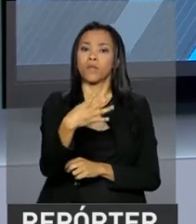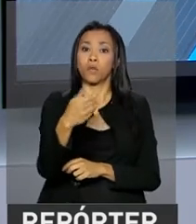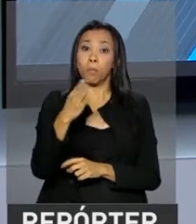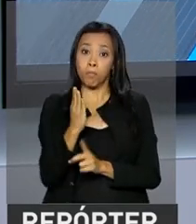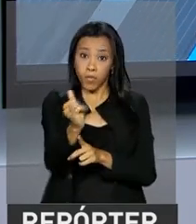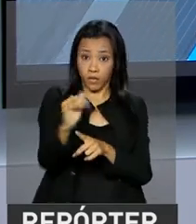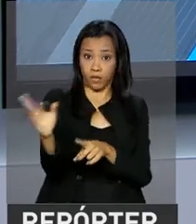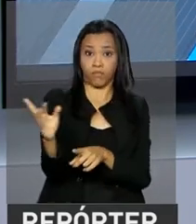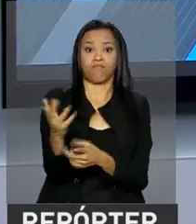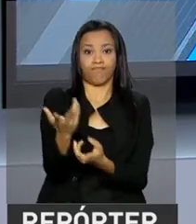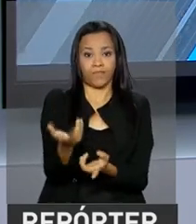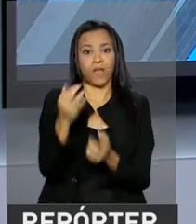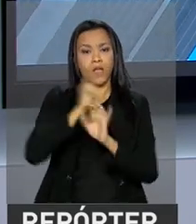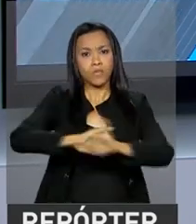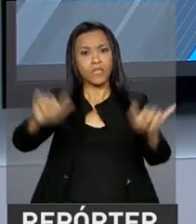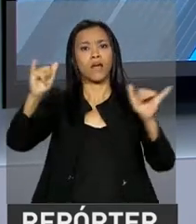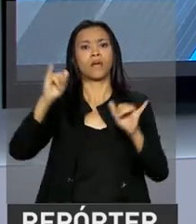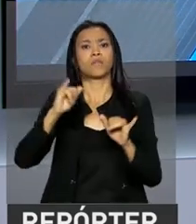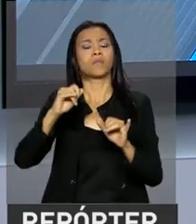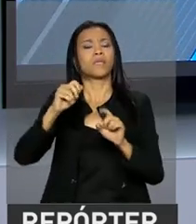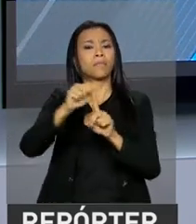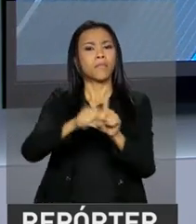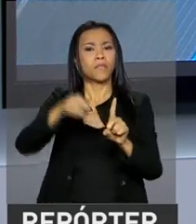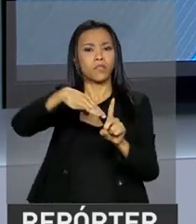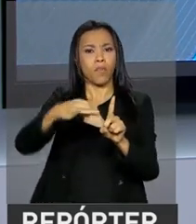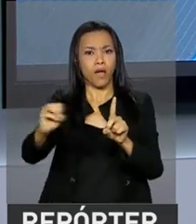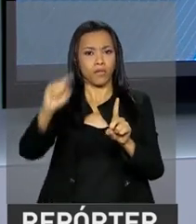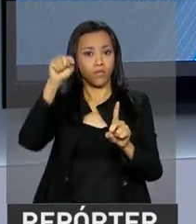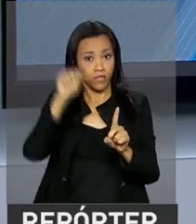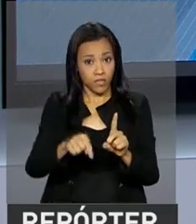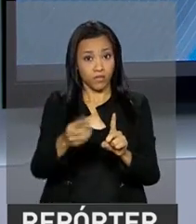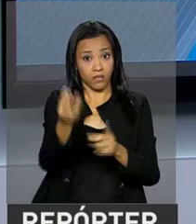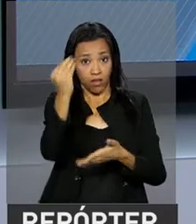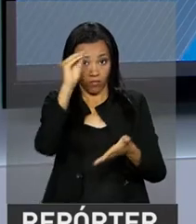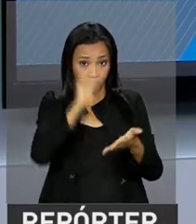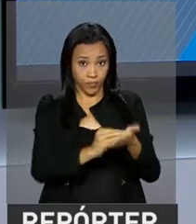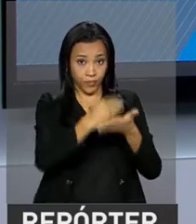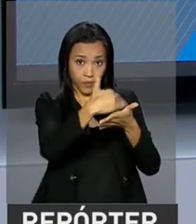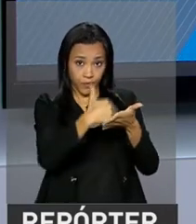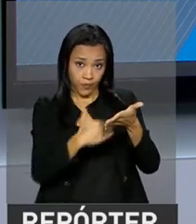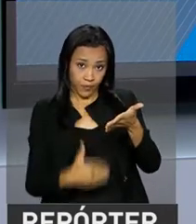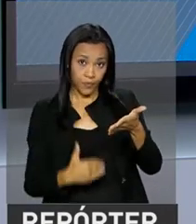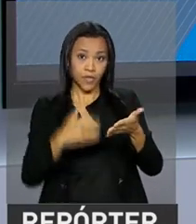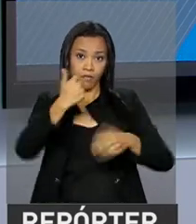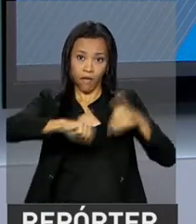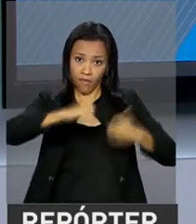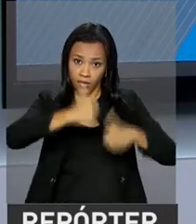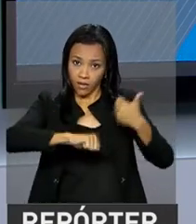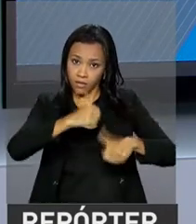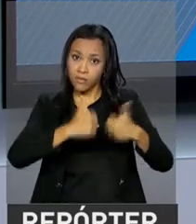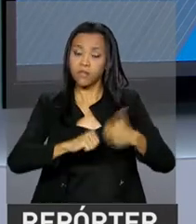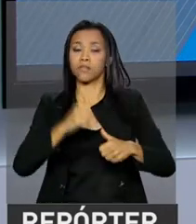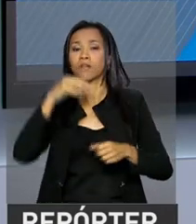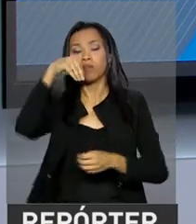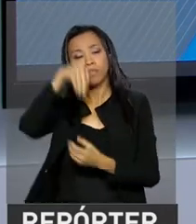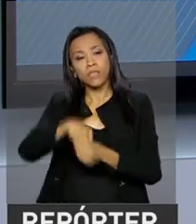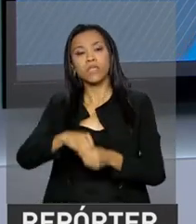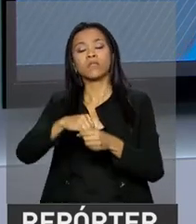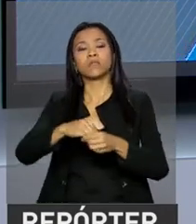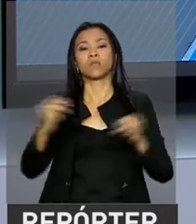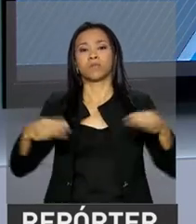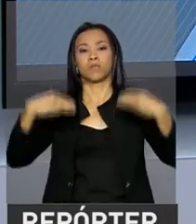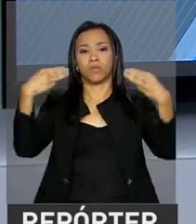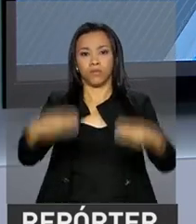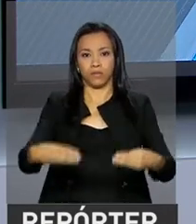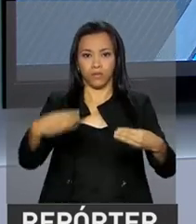números estão no relatório bimestral de avaliação de receitas e despesas divulgado pelo Ministério do Planejamento,